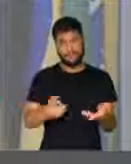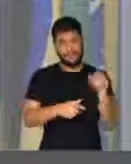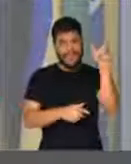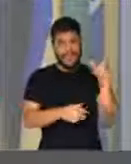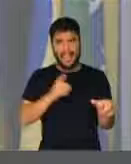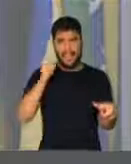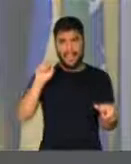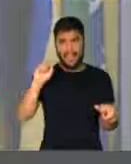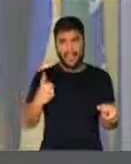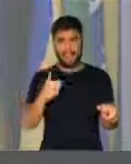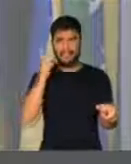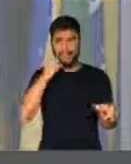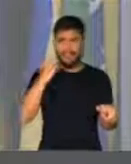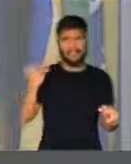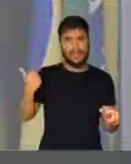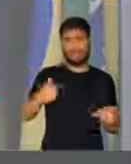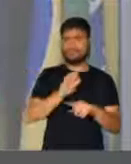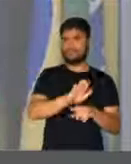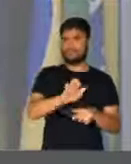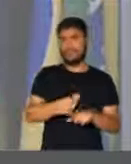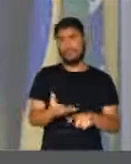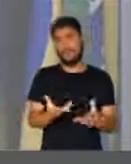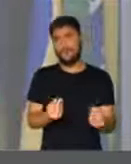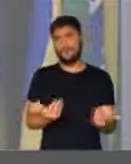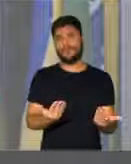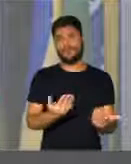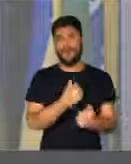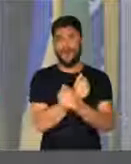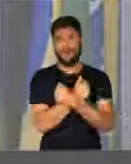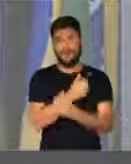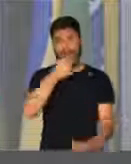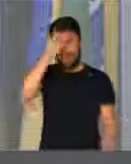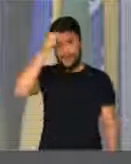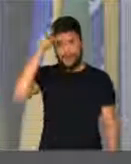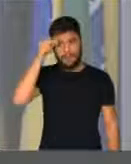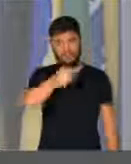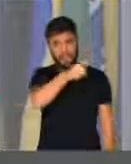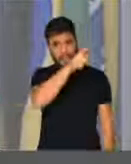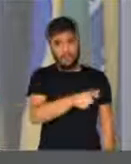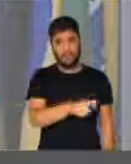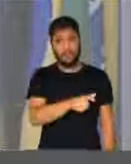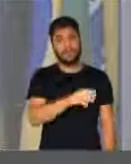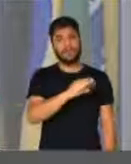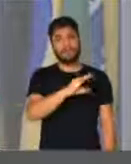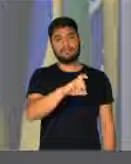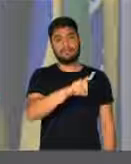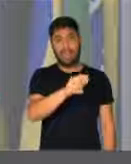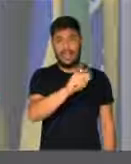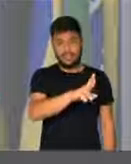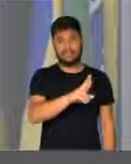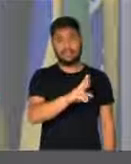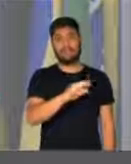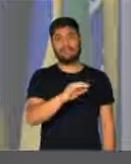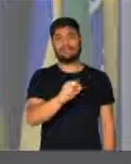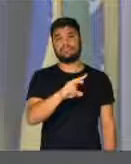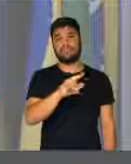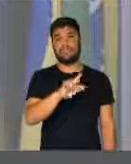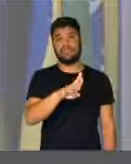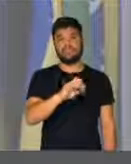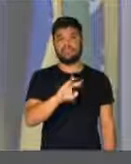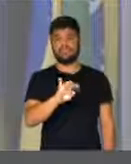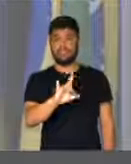contribuições, quero deixar aqui o nosso abraço ao prefeito, inovador prefeito César Silvestre Filho, nossas